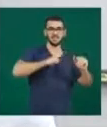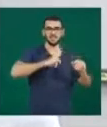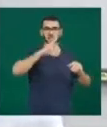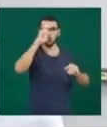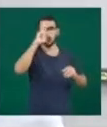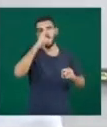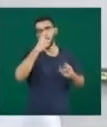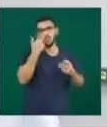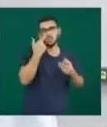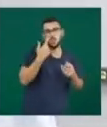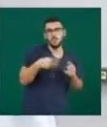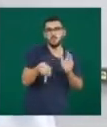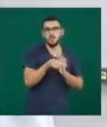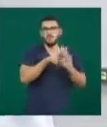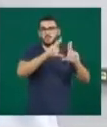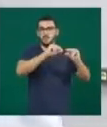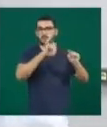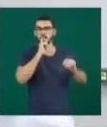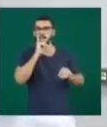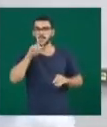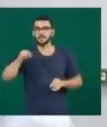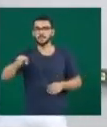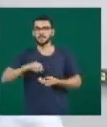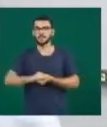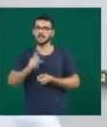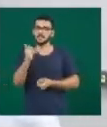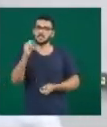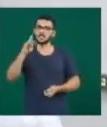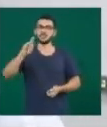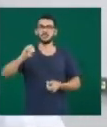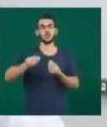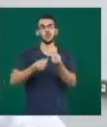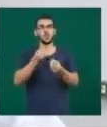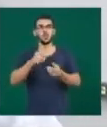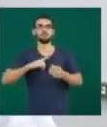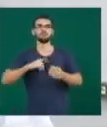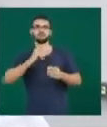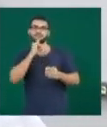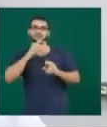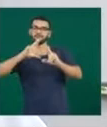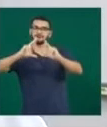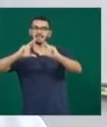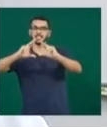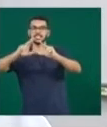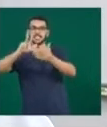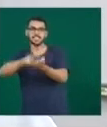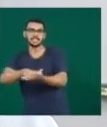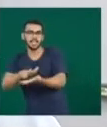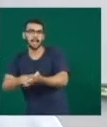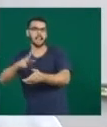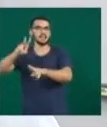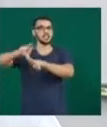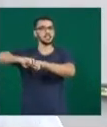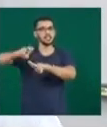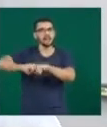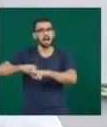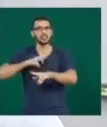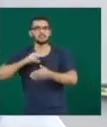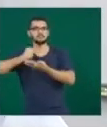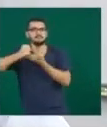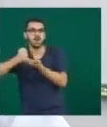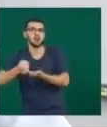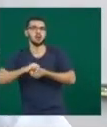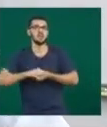os hipopressivos são posições sentado, deitado, quatro apoios. E aí a gente trabalha